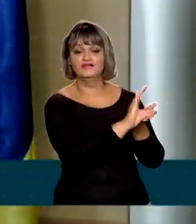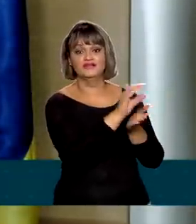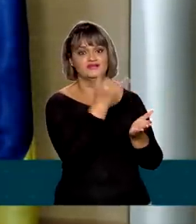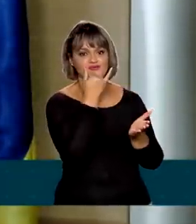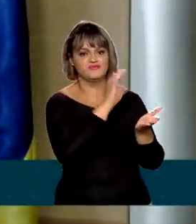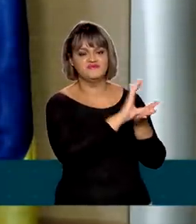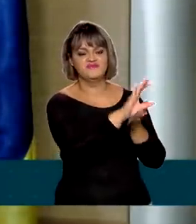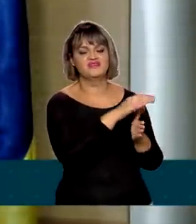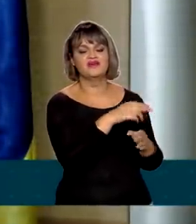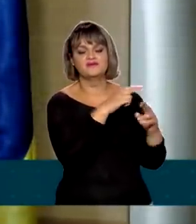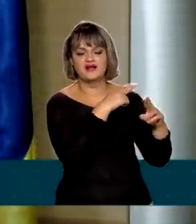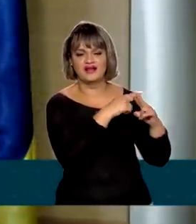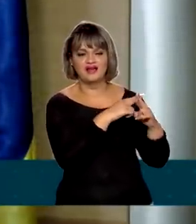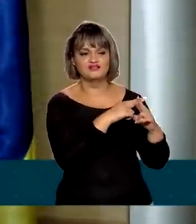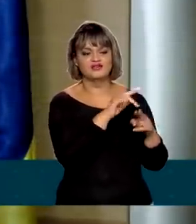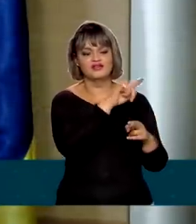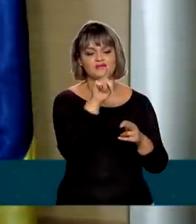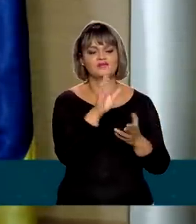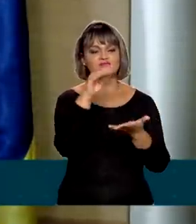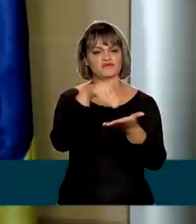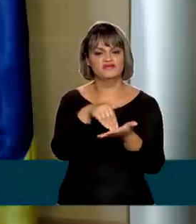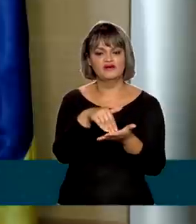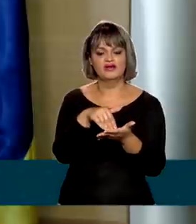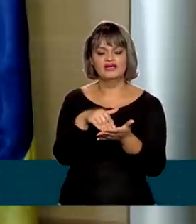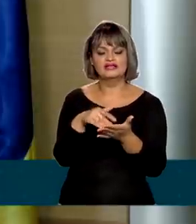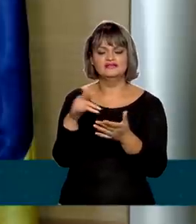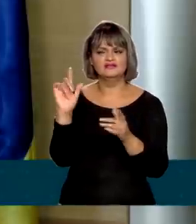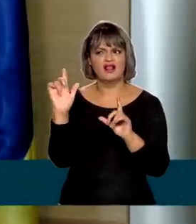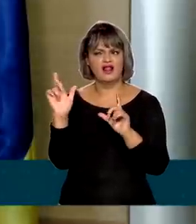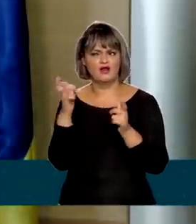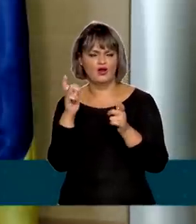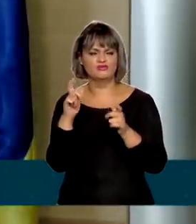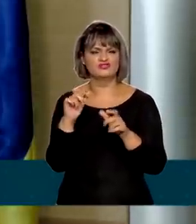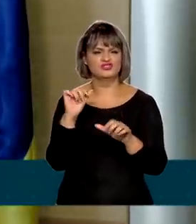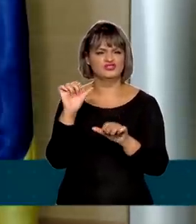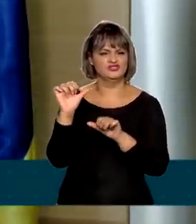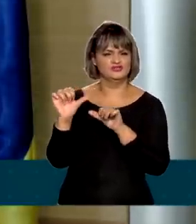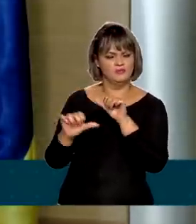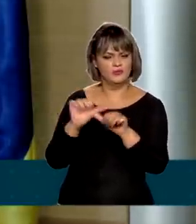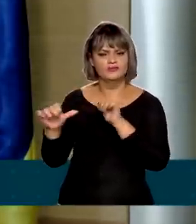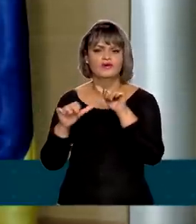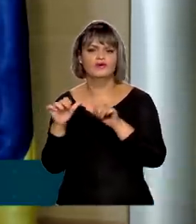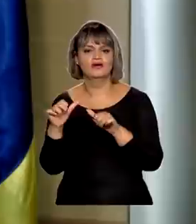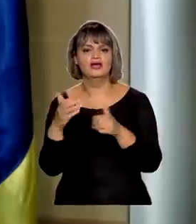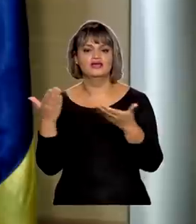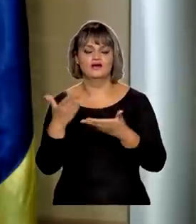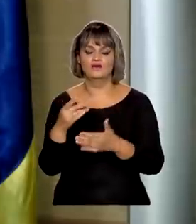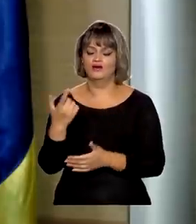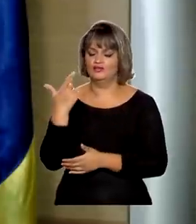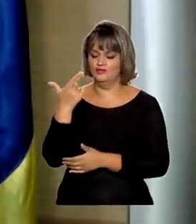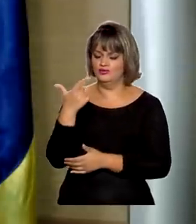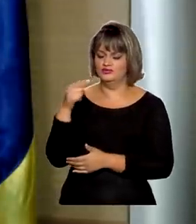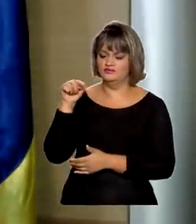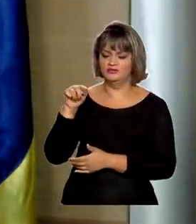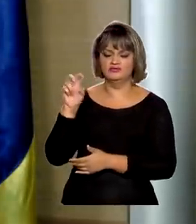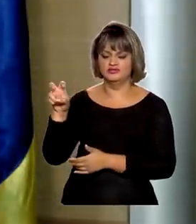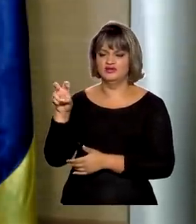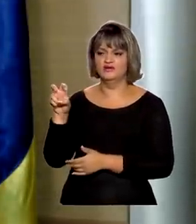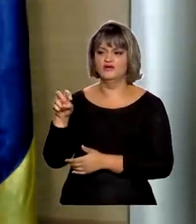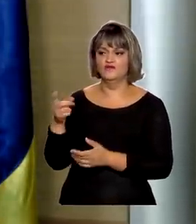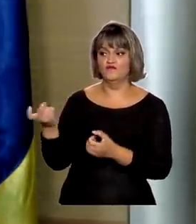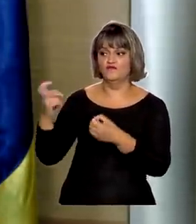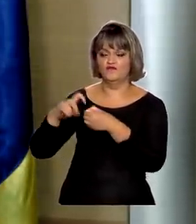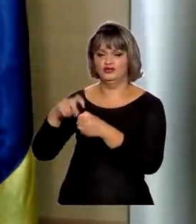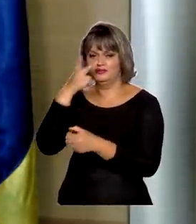o destinatário final. Nós invertemos essa lógica, a negociação com a Caixa Econômica, e agora dois terços vai para o beneficiário